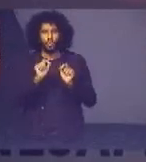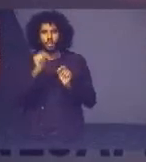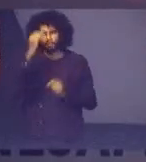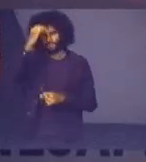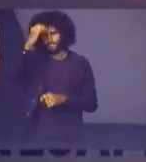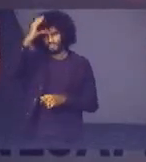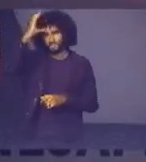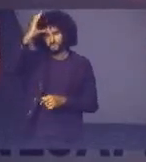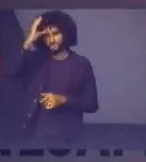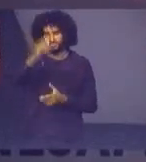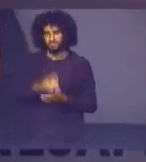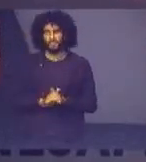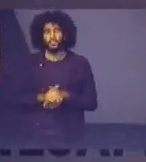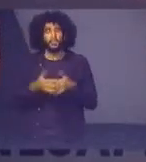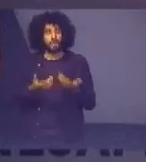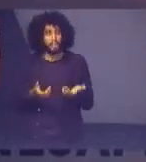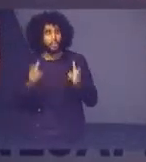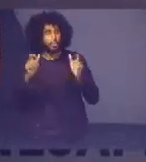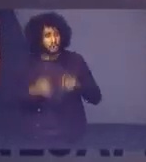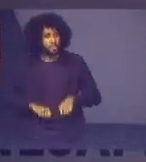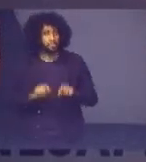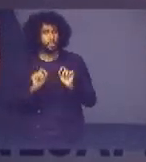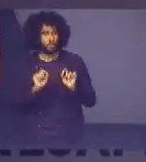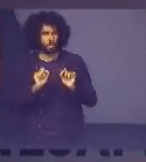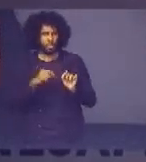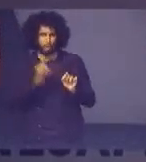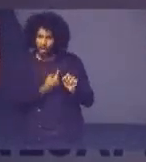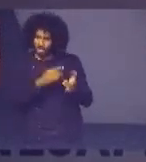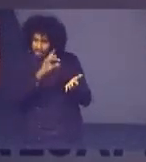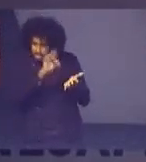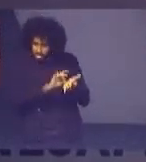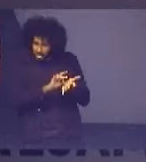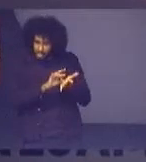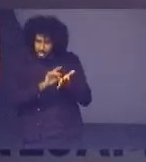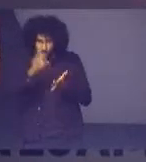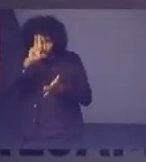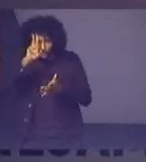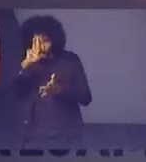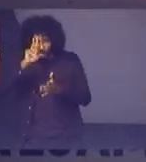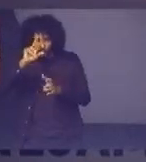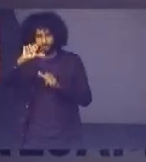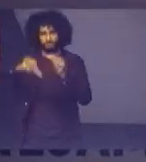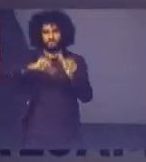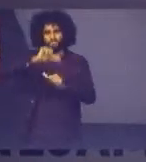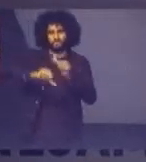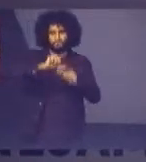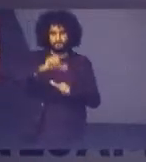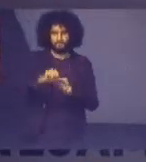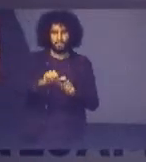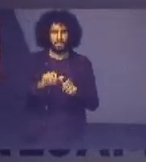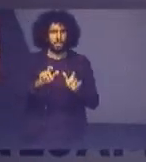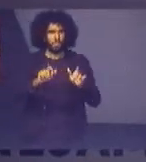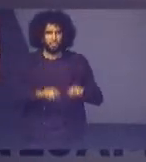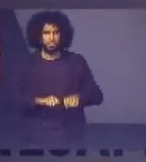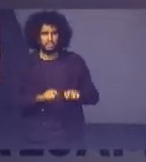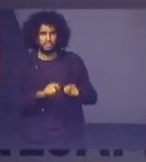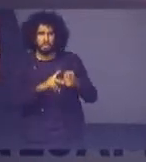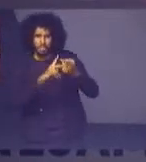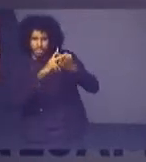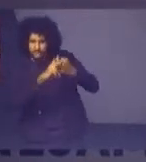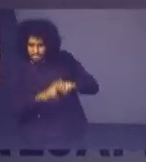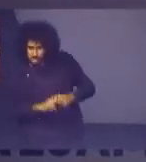E com isso, nós podemos, na realidade, mudar a história e mudar a vida. E você poderia consertar,